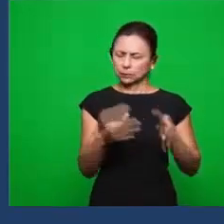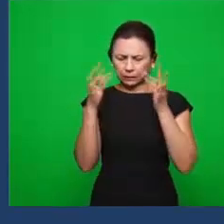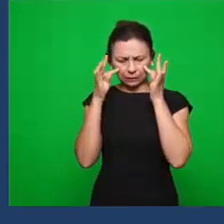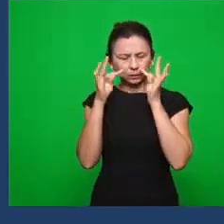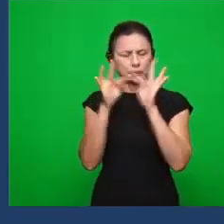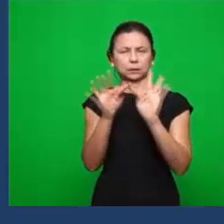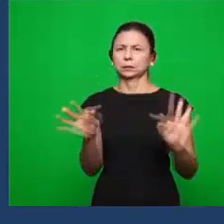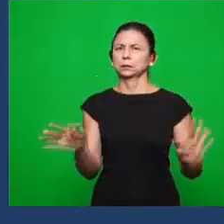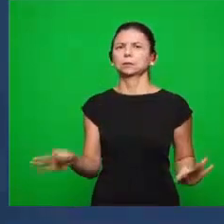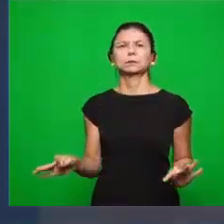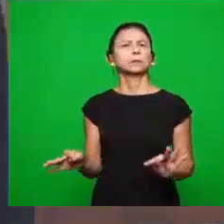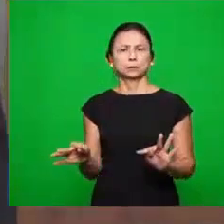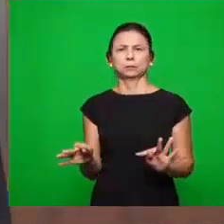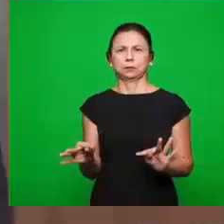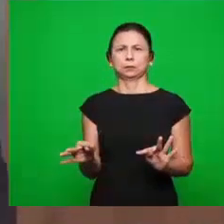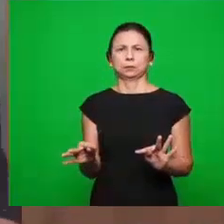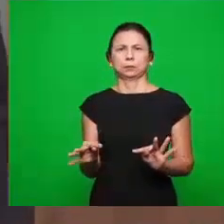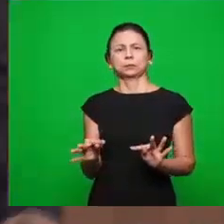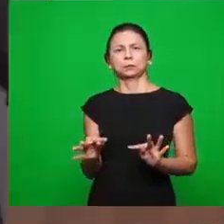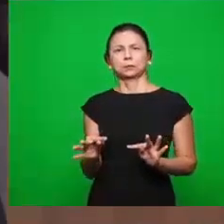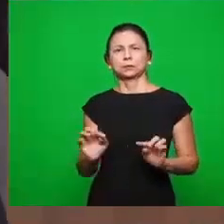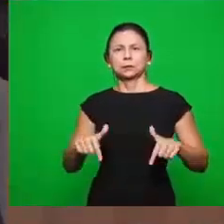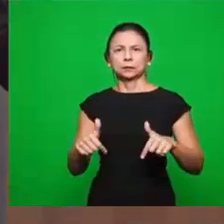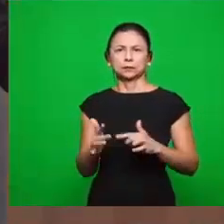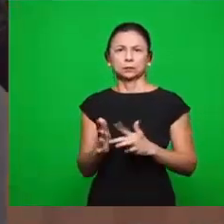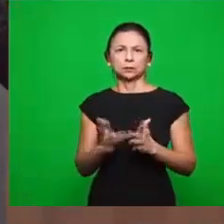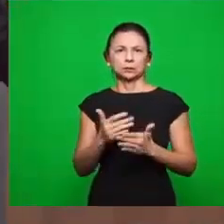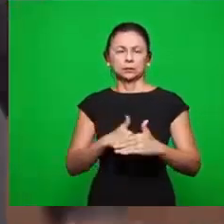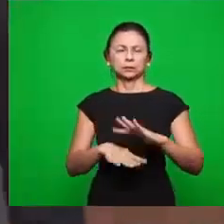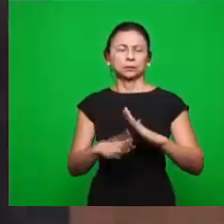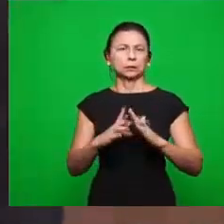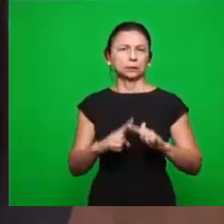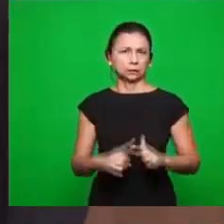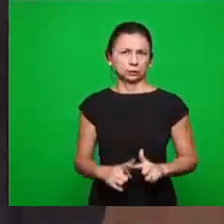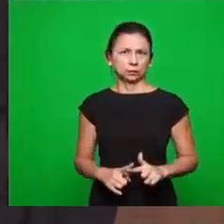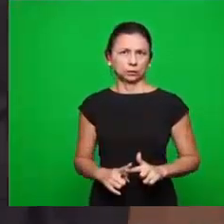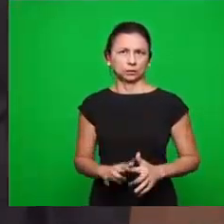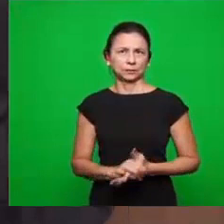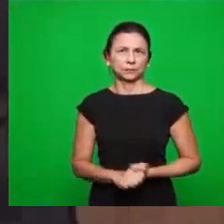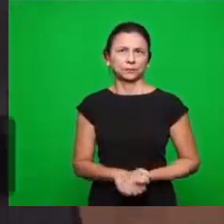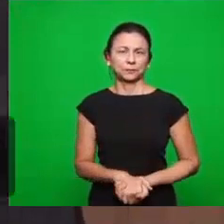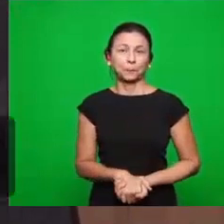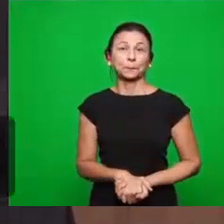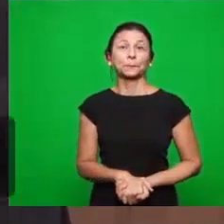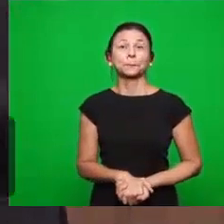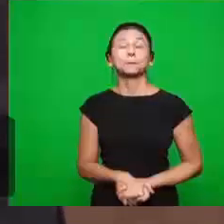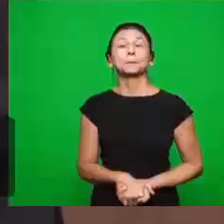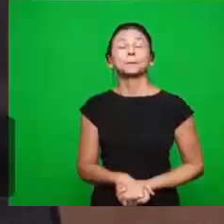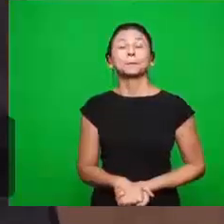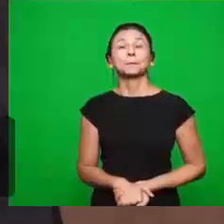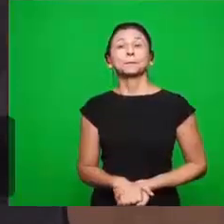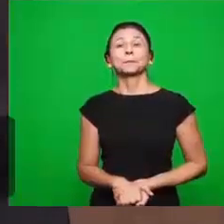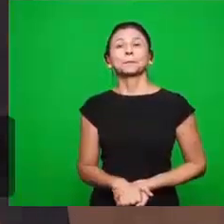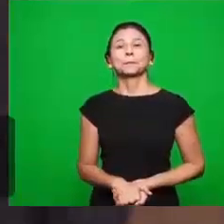que o Senhor realizou na vida da igreja. Mais alguma palavra, pastor? Então nós podemos, então, a resposta,